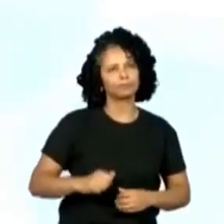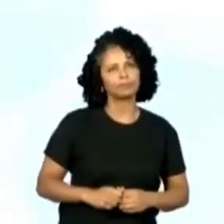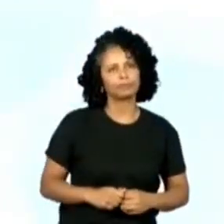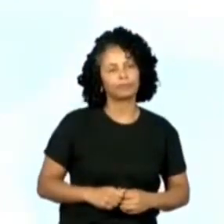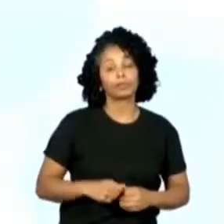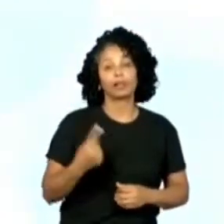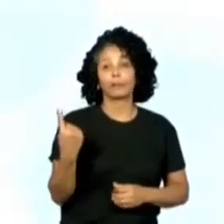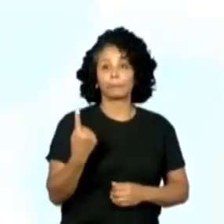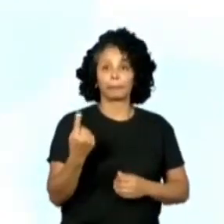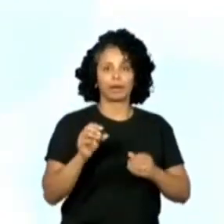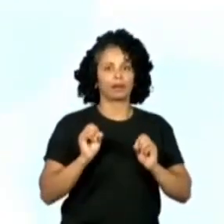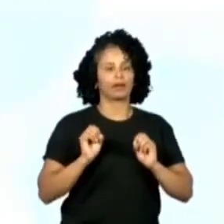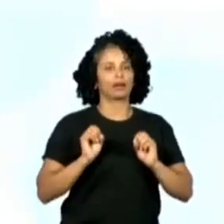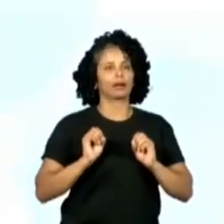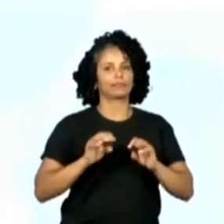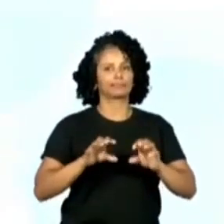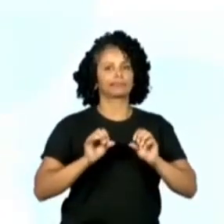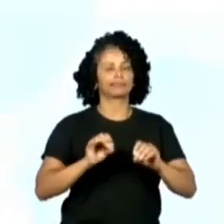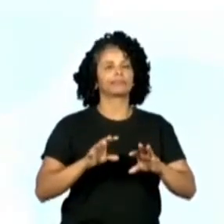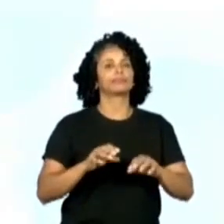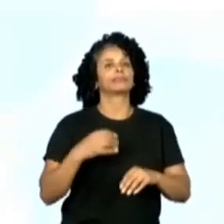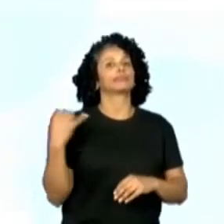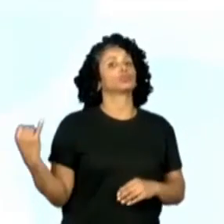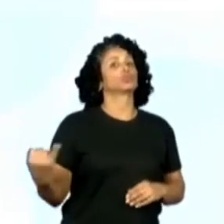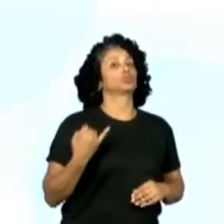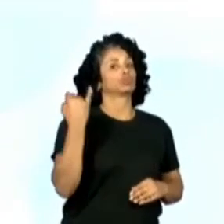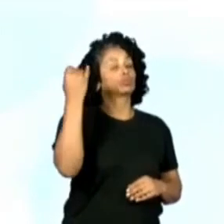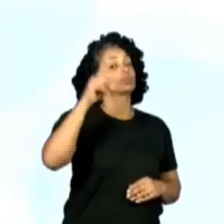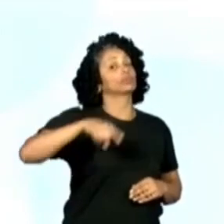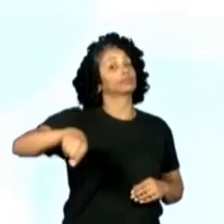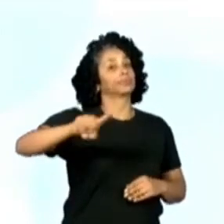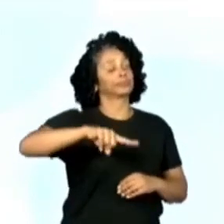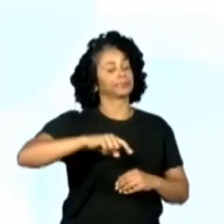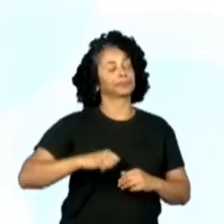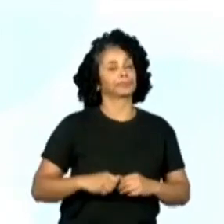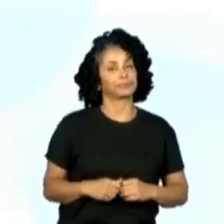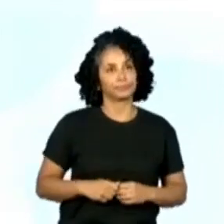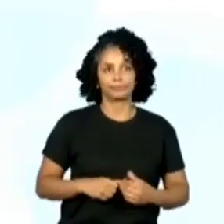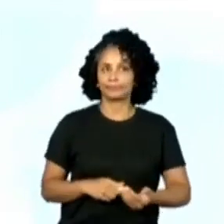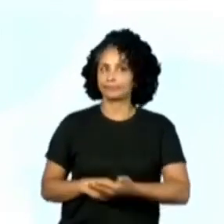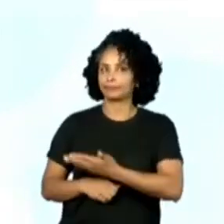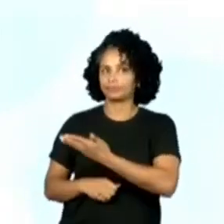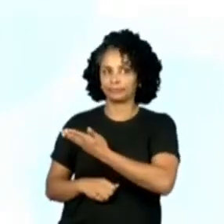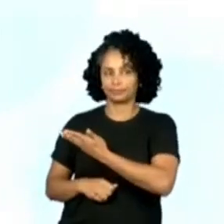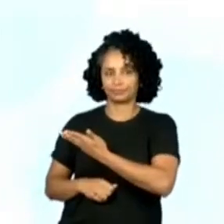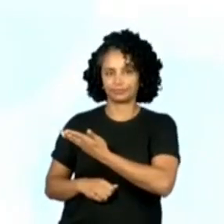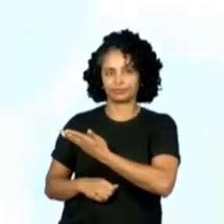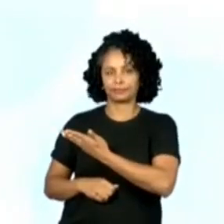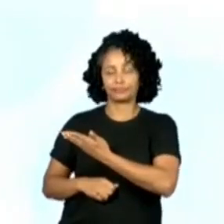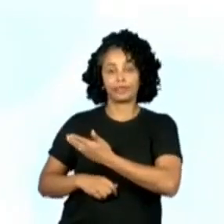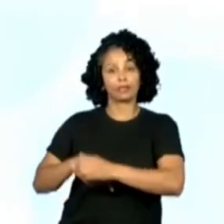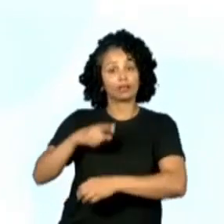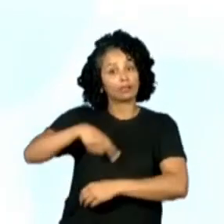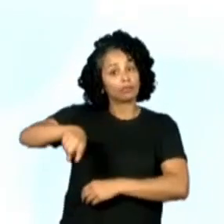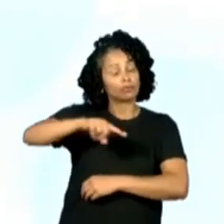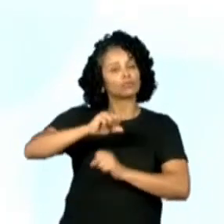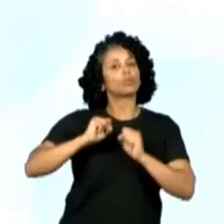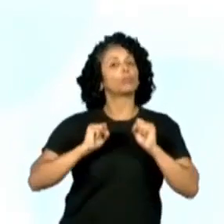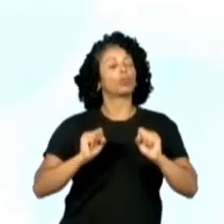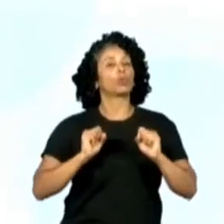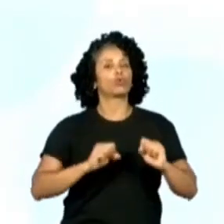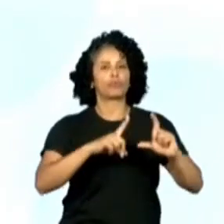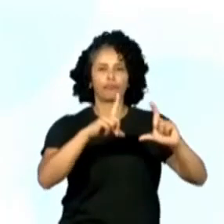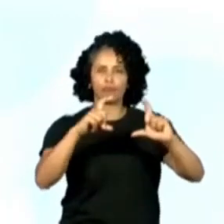a primeira informação super importante para vocês. Agora é aquela hora de tirar um print da telinha,